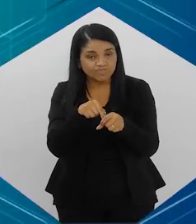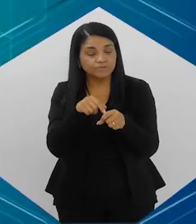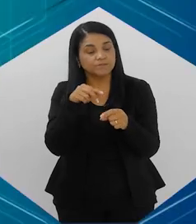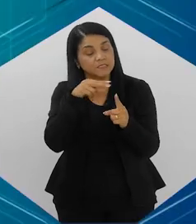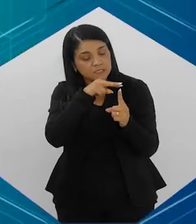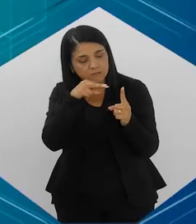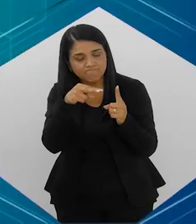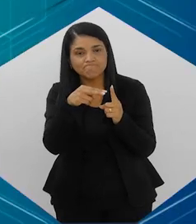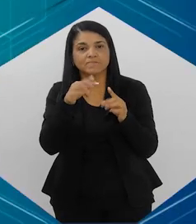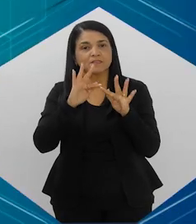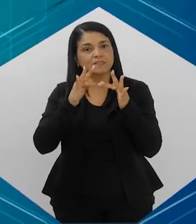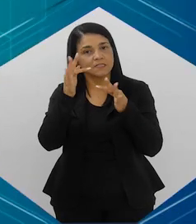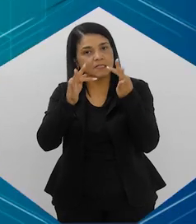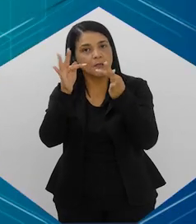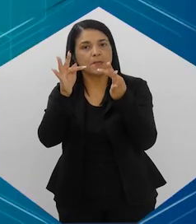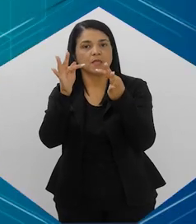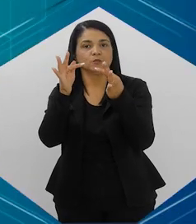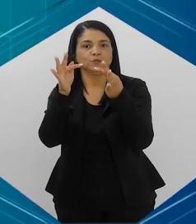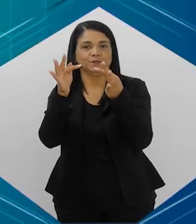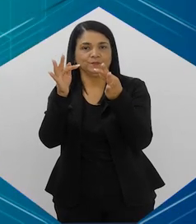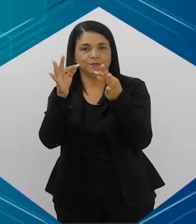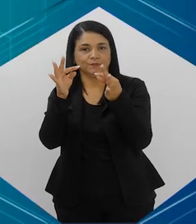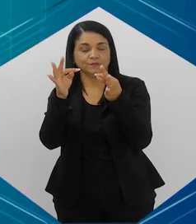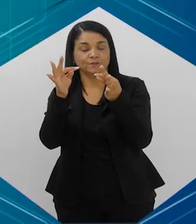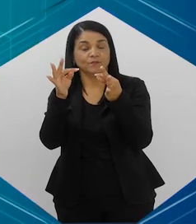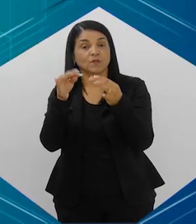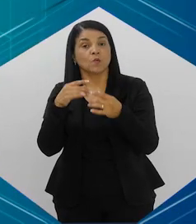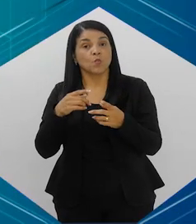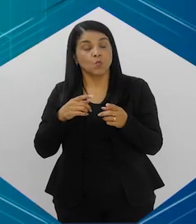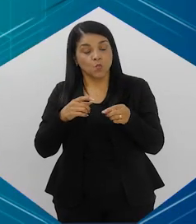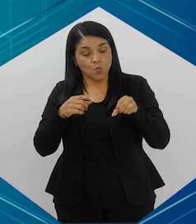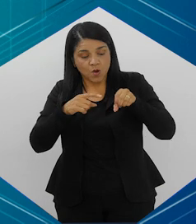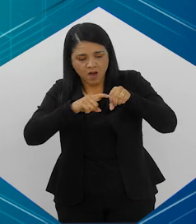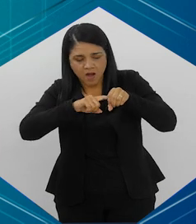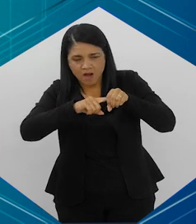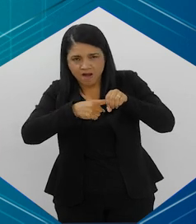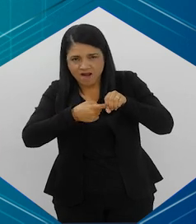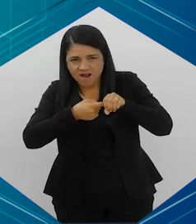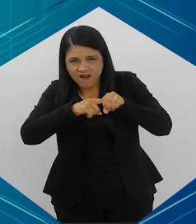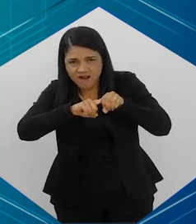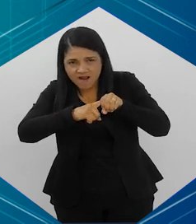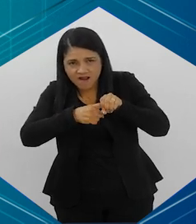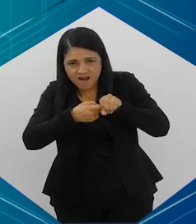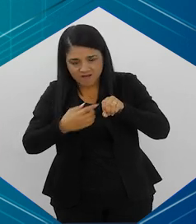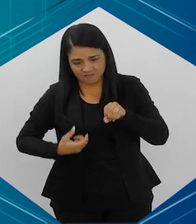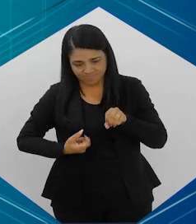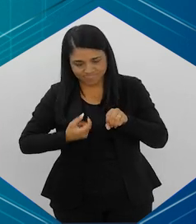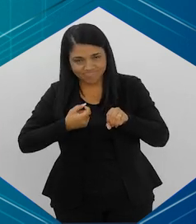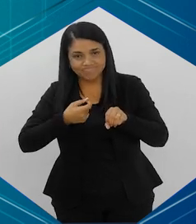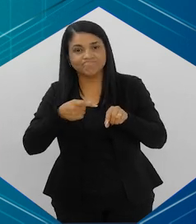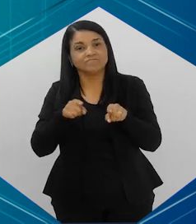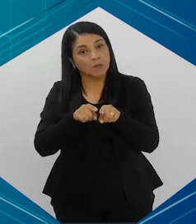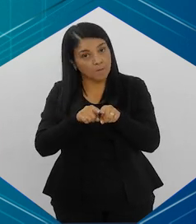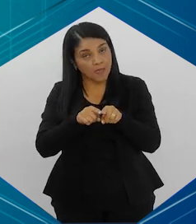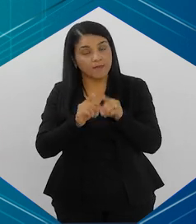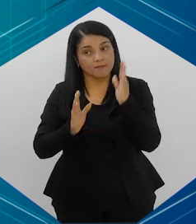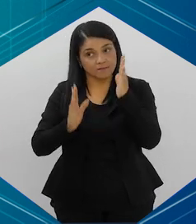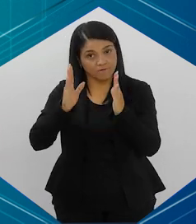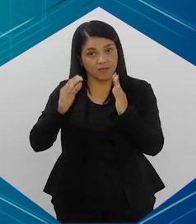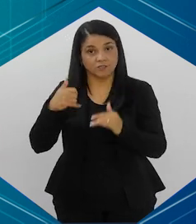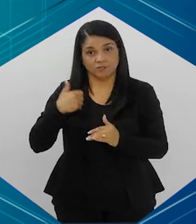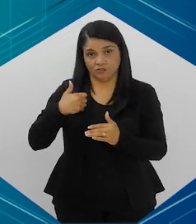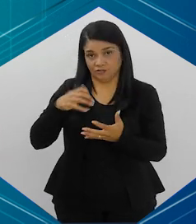ser olhado e tem que ser tratado como um tal, né? O câncer de próstata aparece com maior frequência nessa faixa etária também.